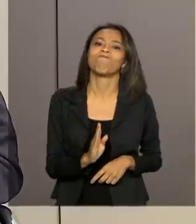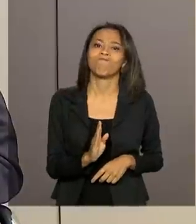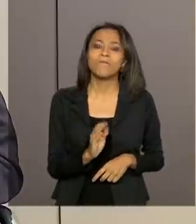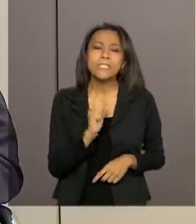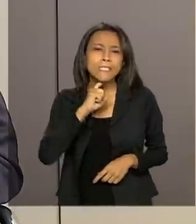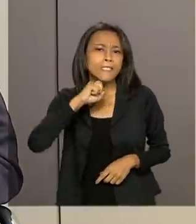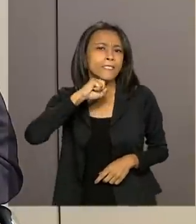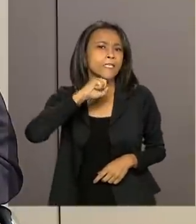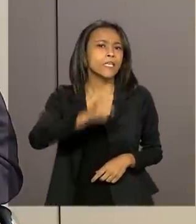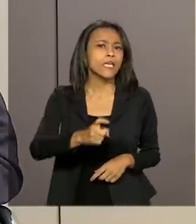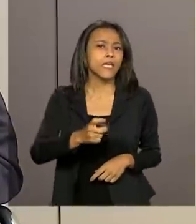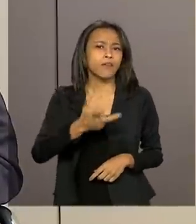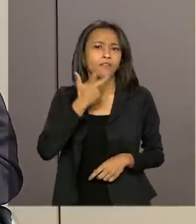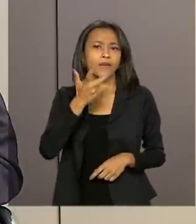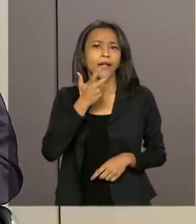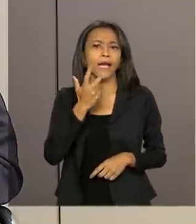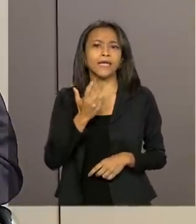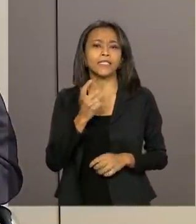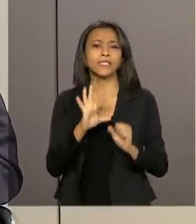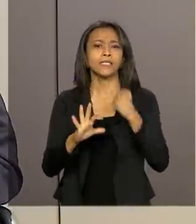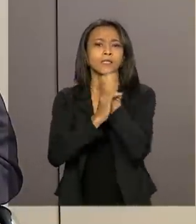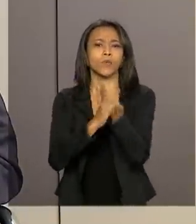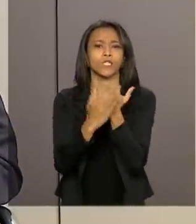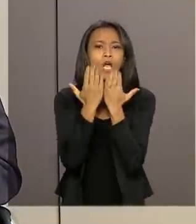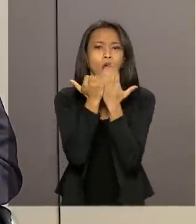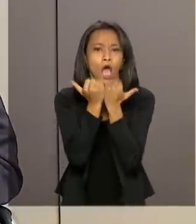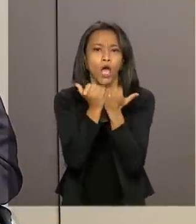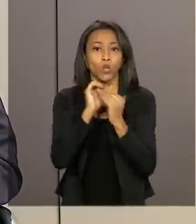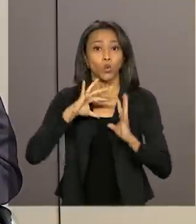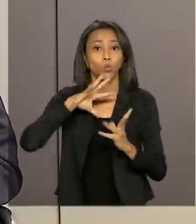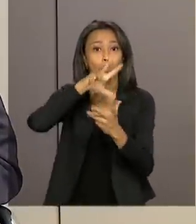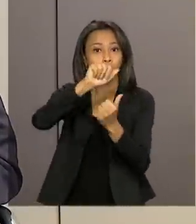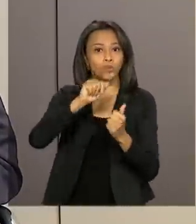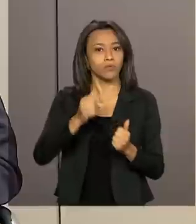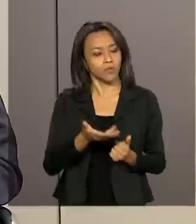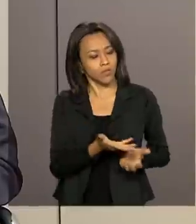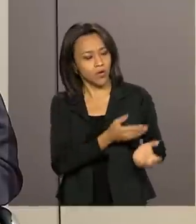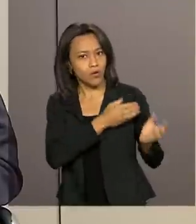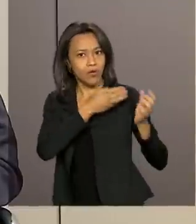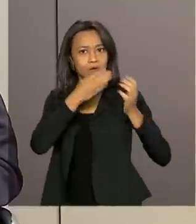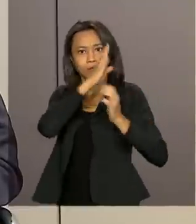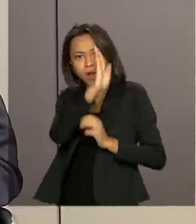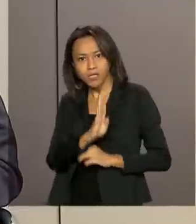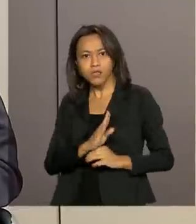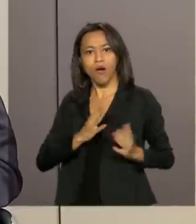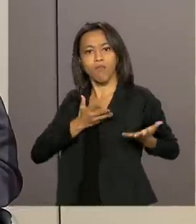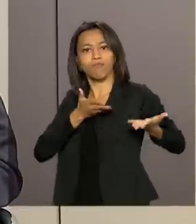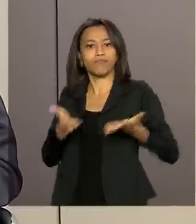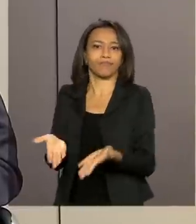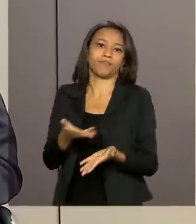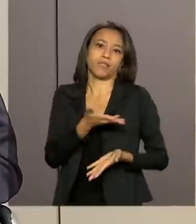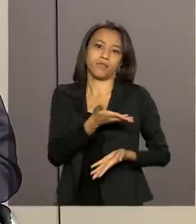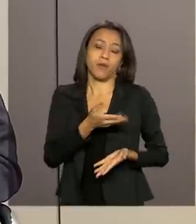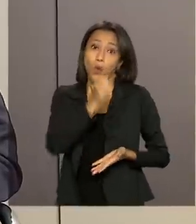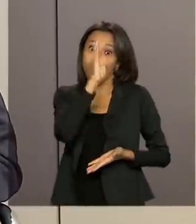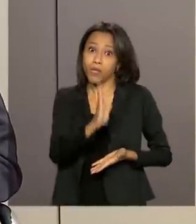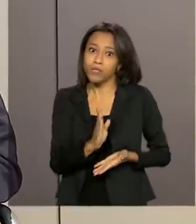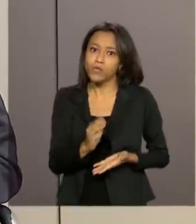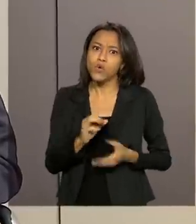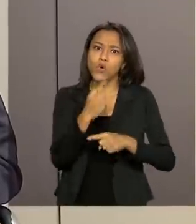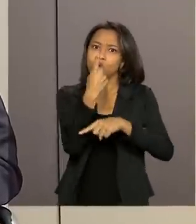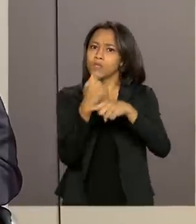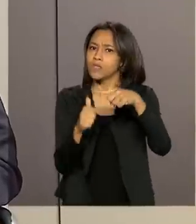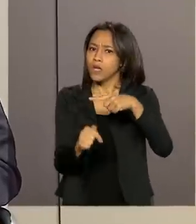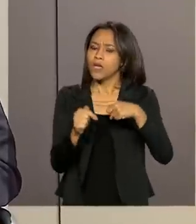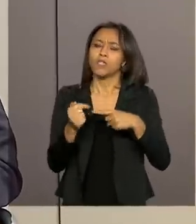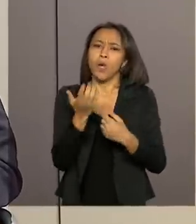Ninguém pode falar em segurança alimentar no mundo hoje se não colocar o Brasil sentado na mesa. O Brasil alimenta um sétimo da